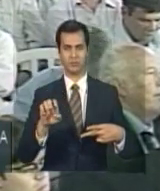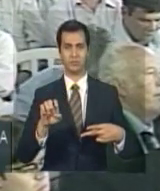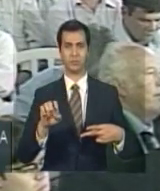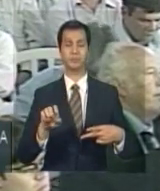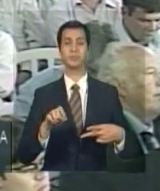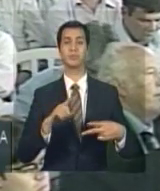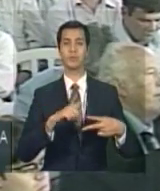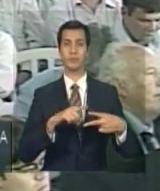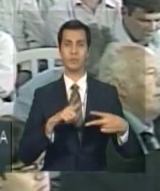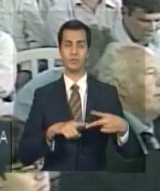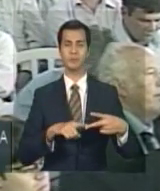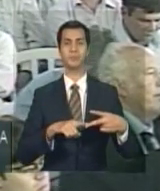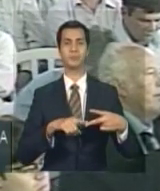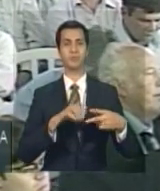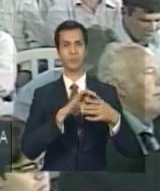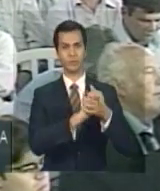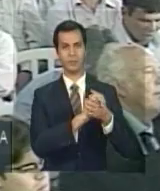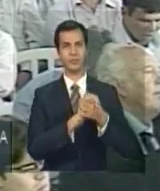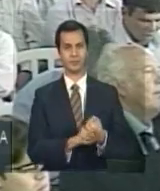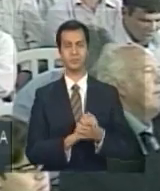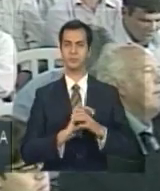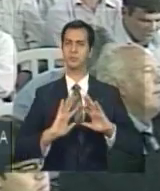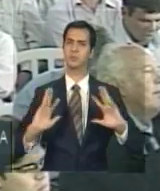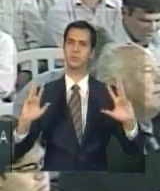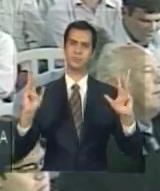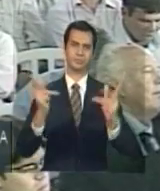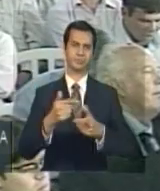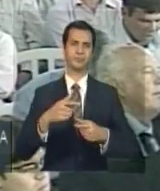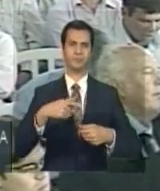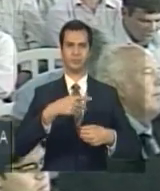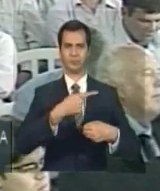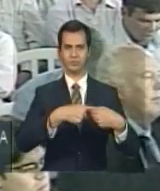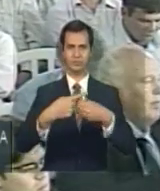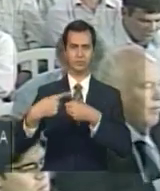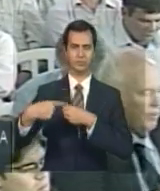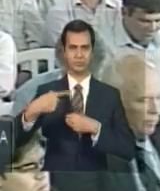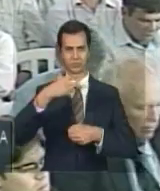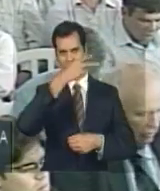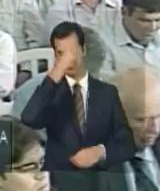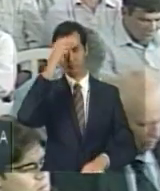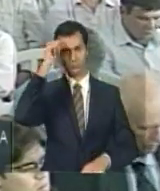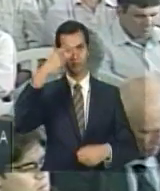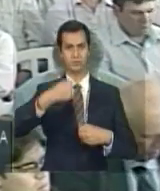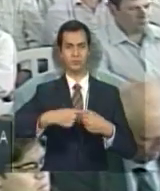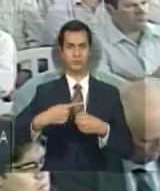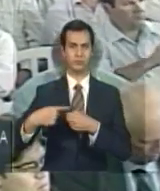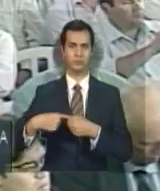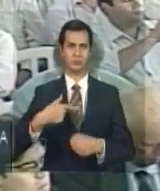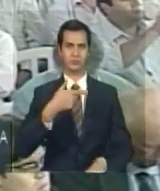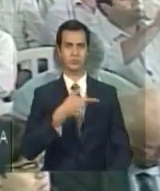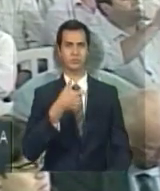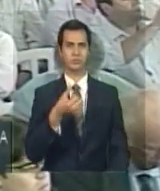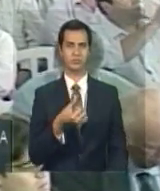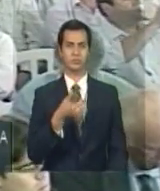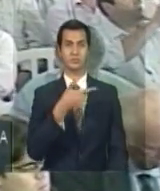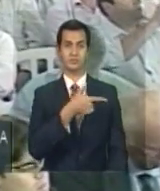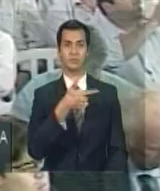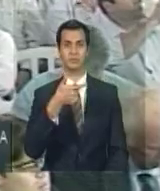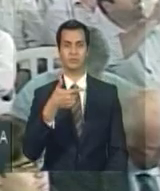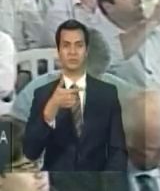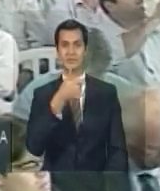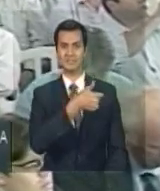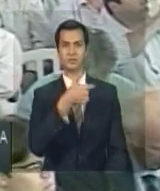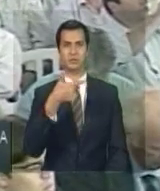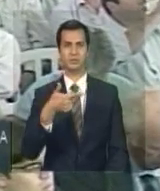cumprimento todos os prefeitos dos 126 municípios beneficiados.